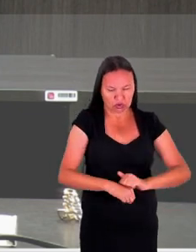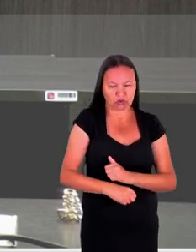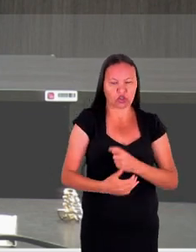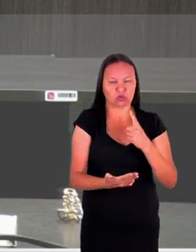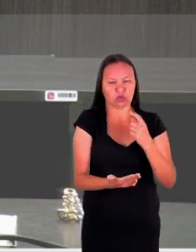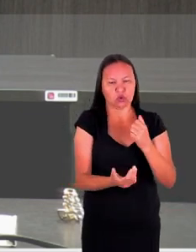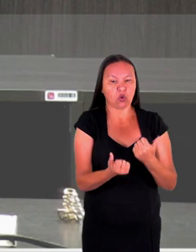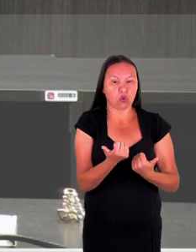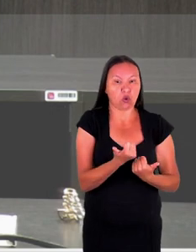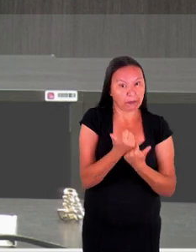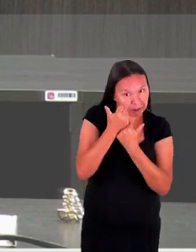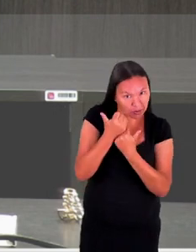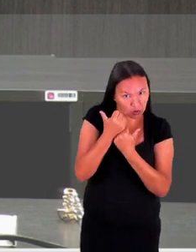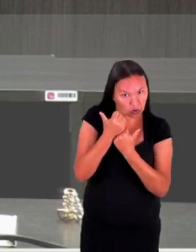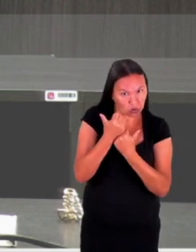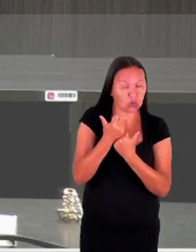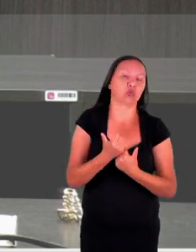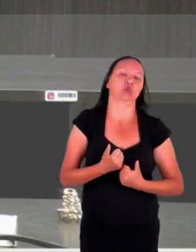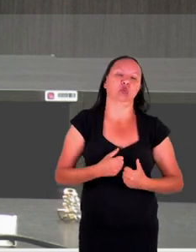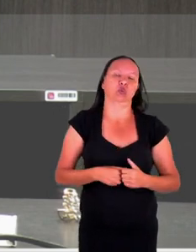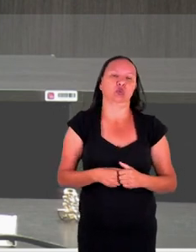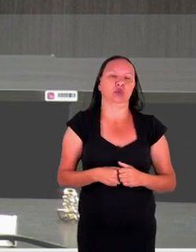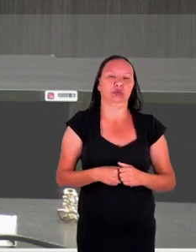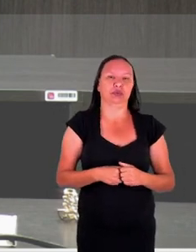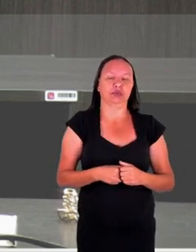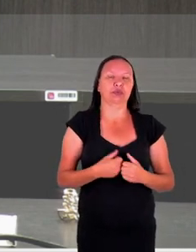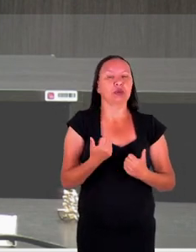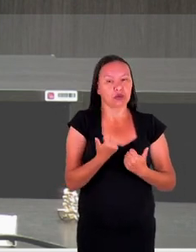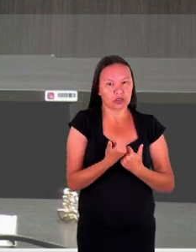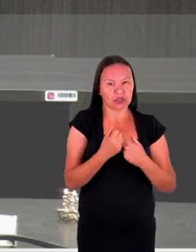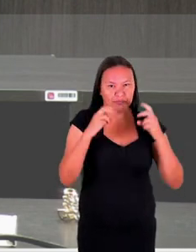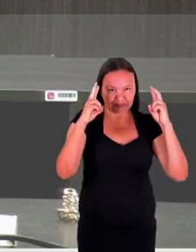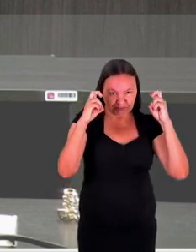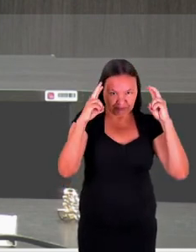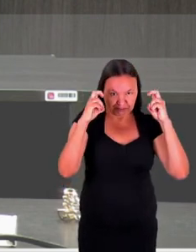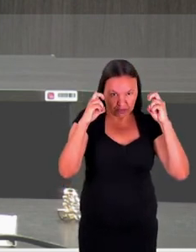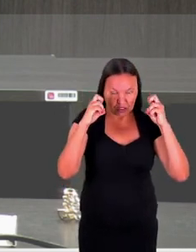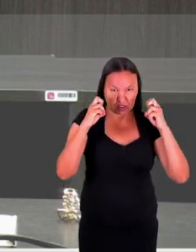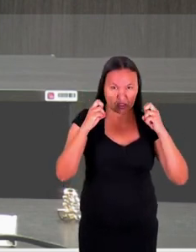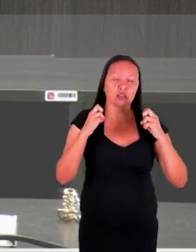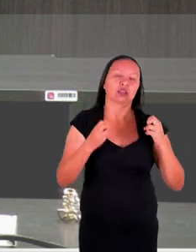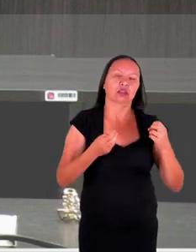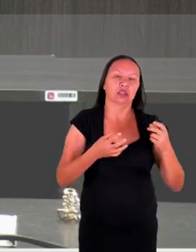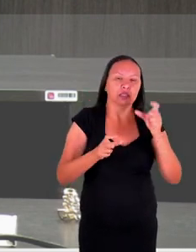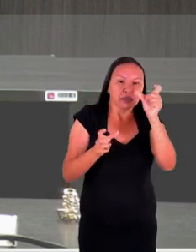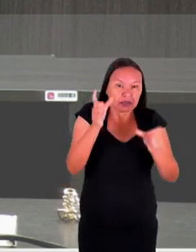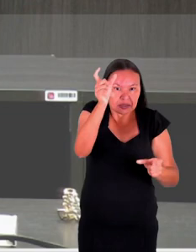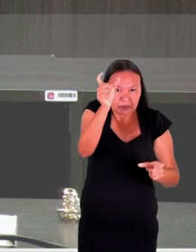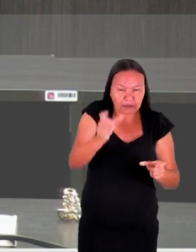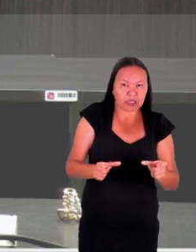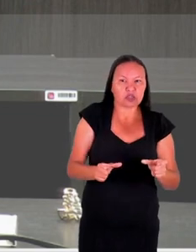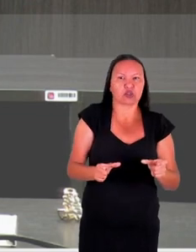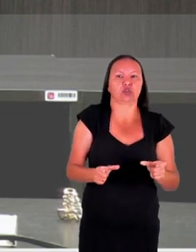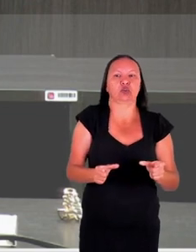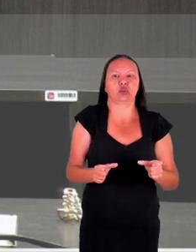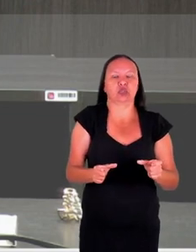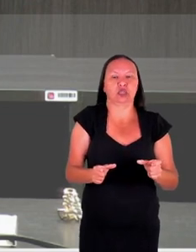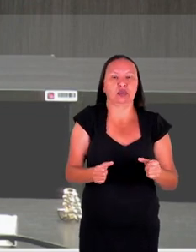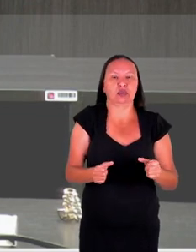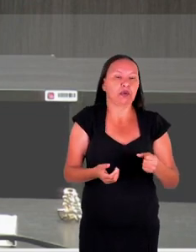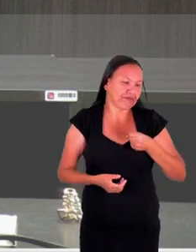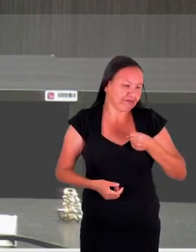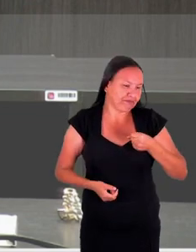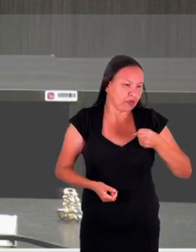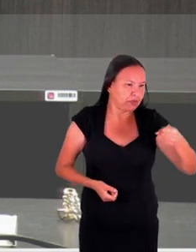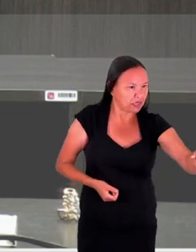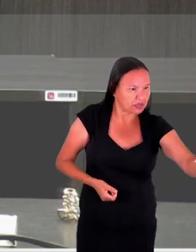interdisciplinar que deve ser dado a essas pessoas. E eu vou passar a palavra